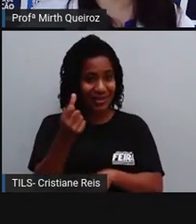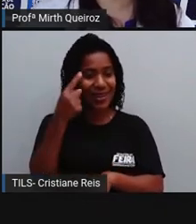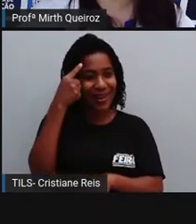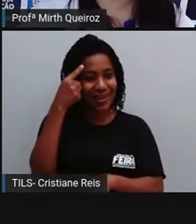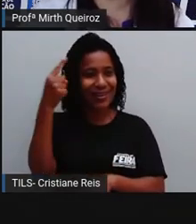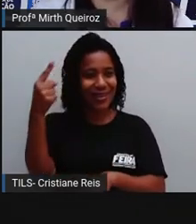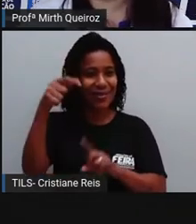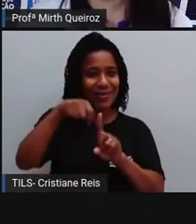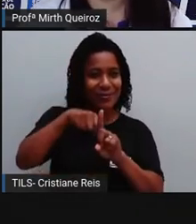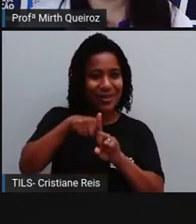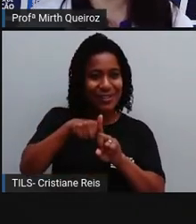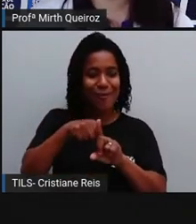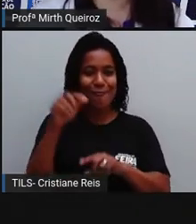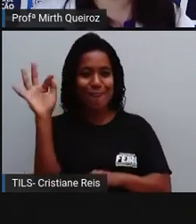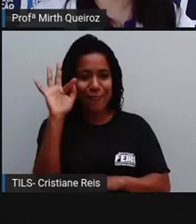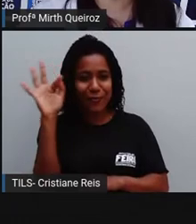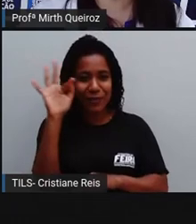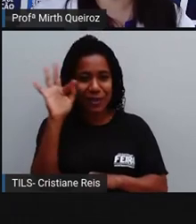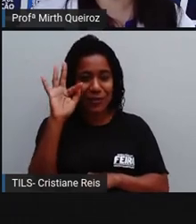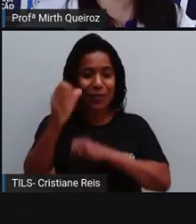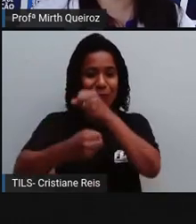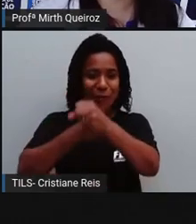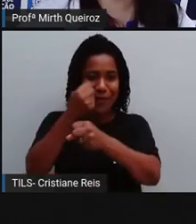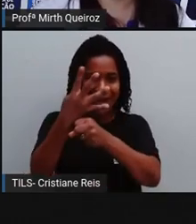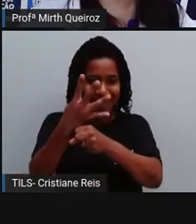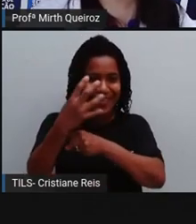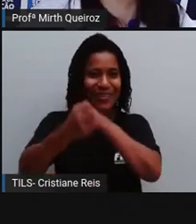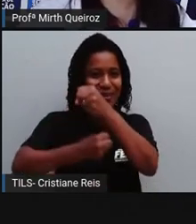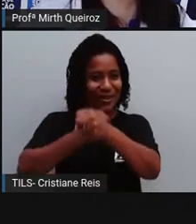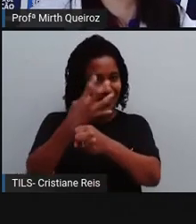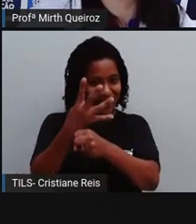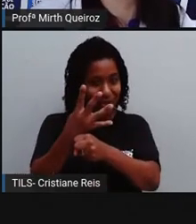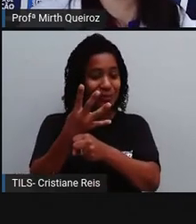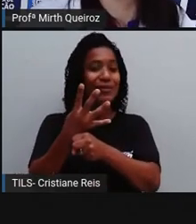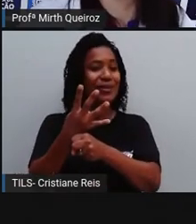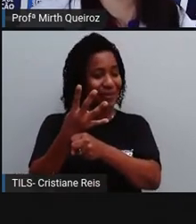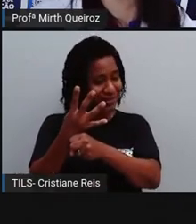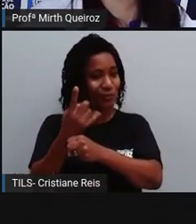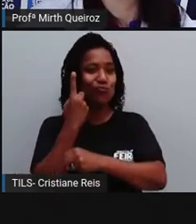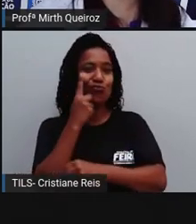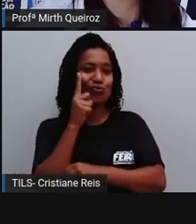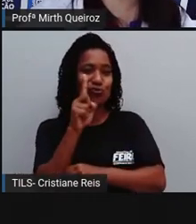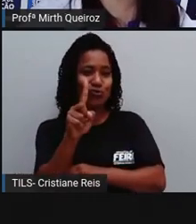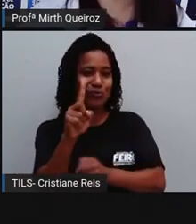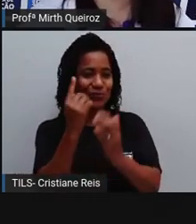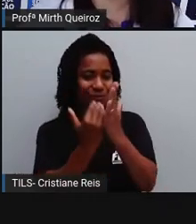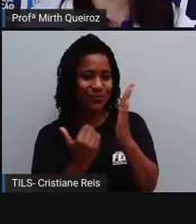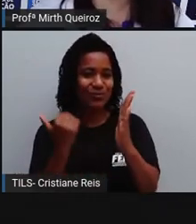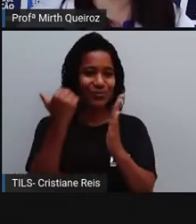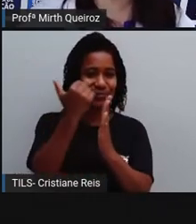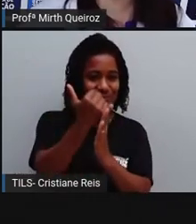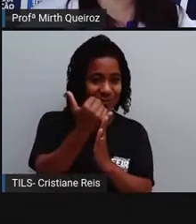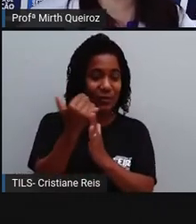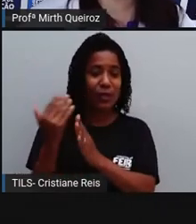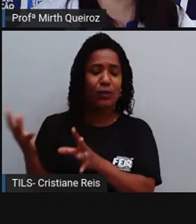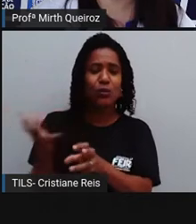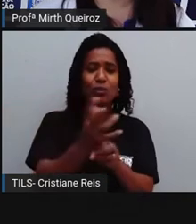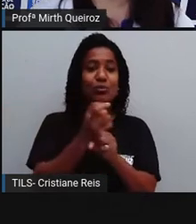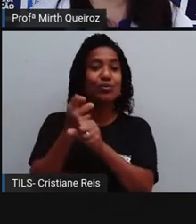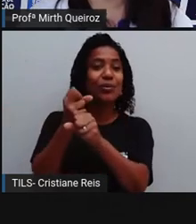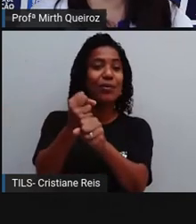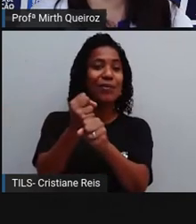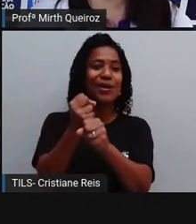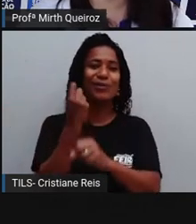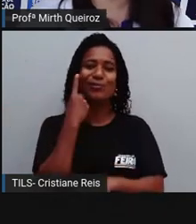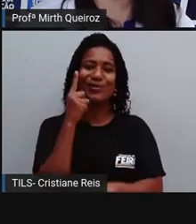acontece a cada quatro anos, justamente pelo acúmulo dessas seis horas, somadas durante quatro anos, nós vamos ter